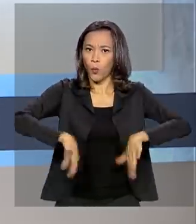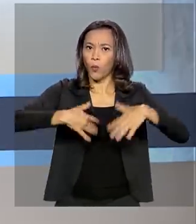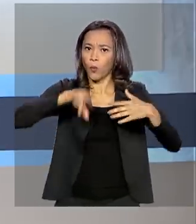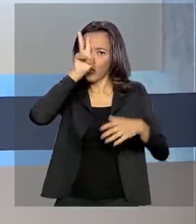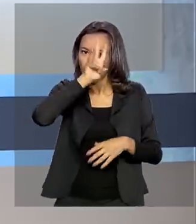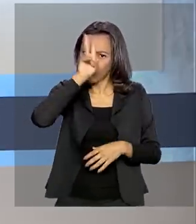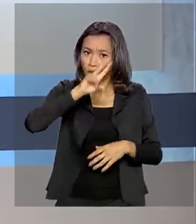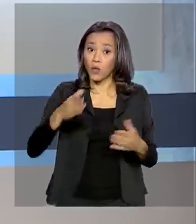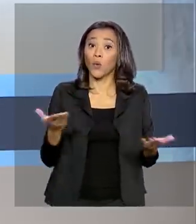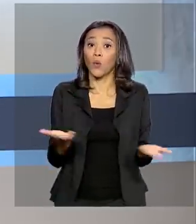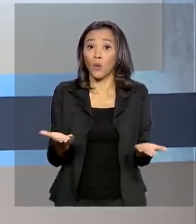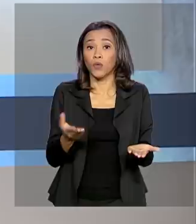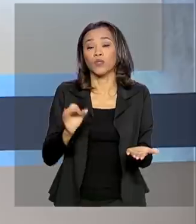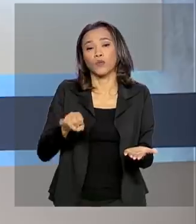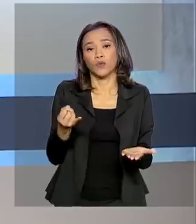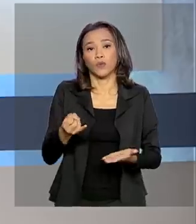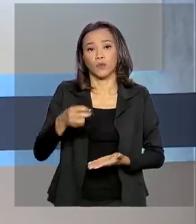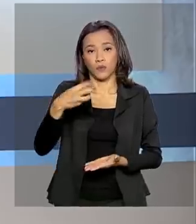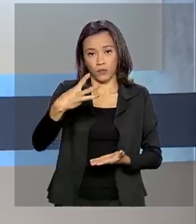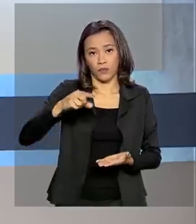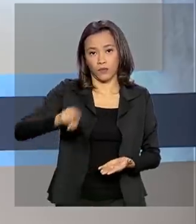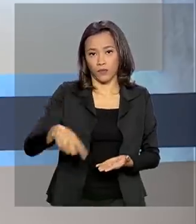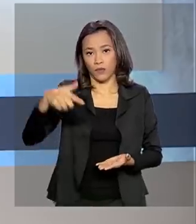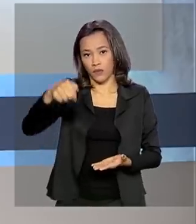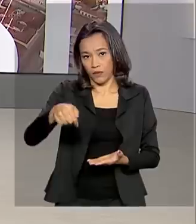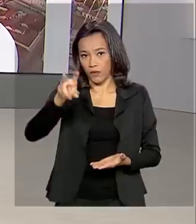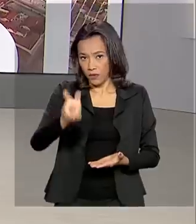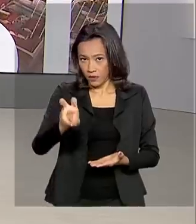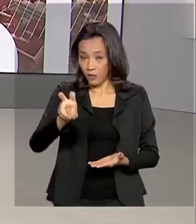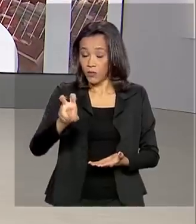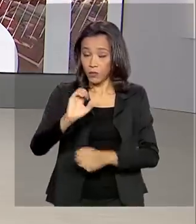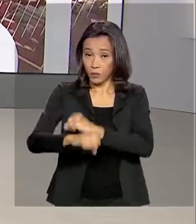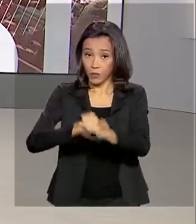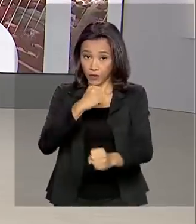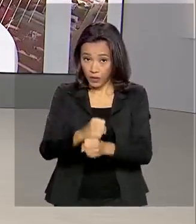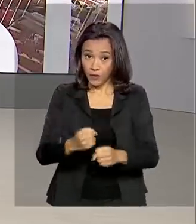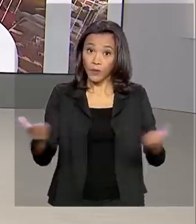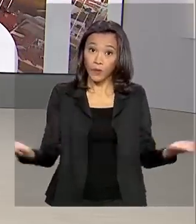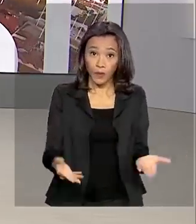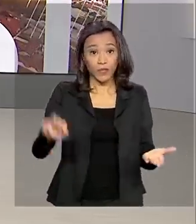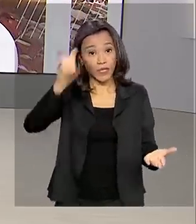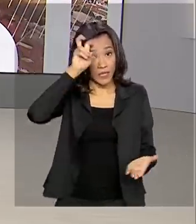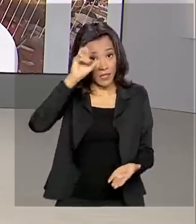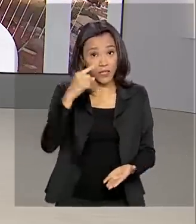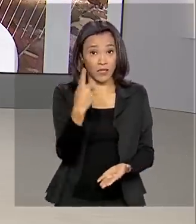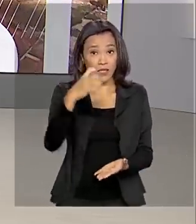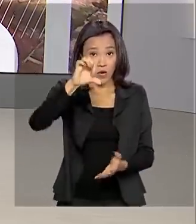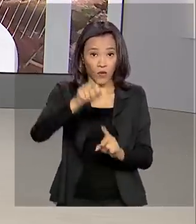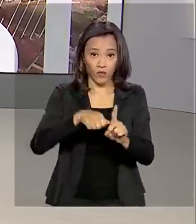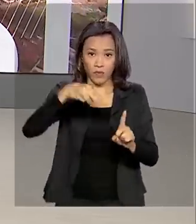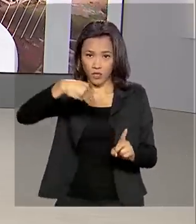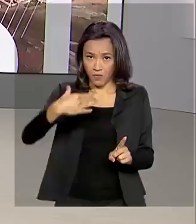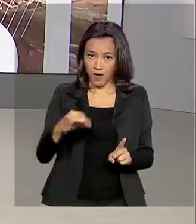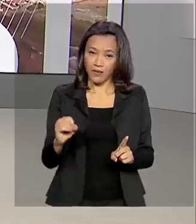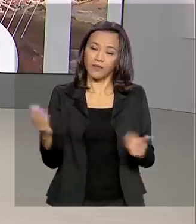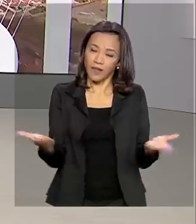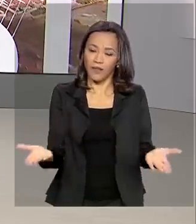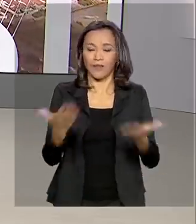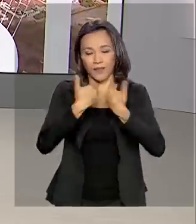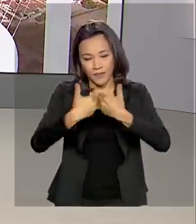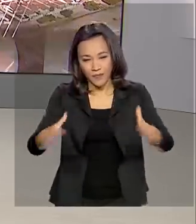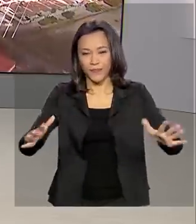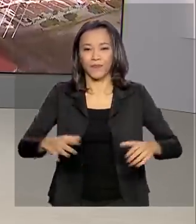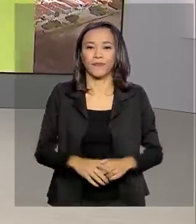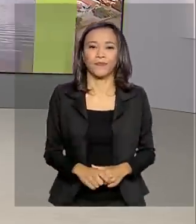Selic agora está em 3,75% ao ano. Hoje é quinta-feira, 19 de março. O Brasil em Dia